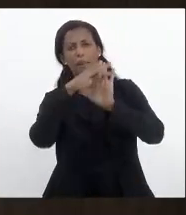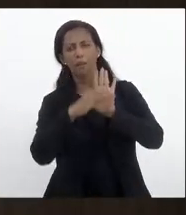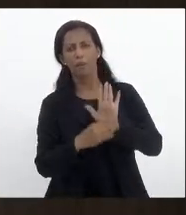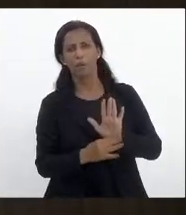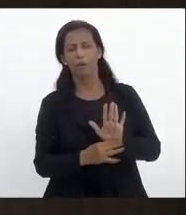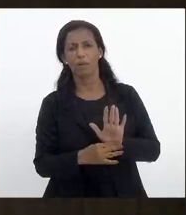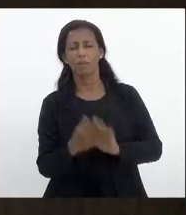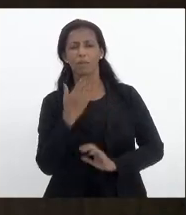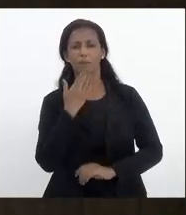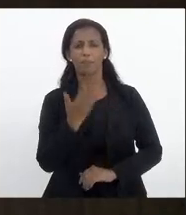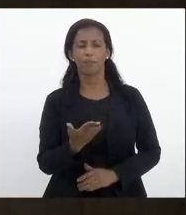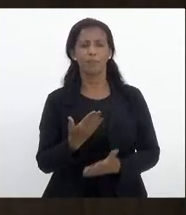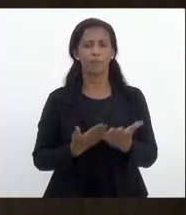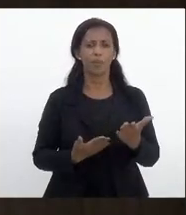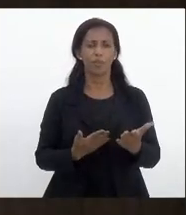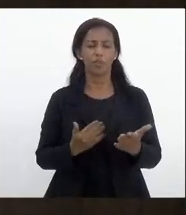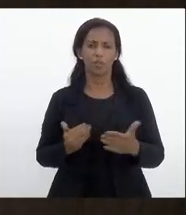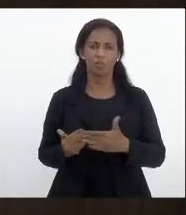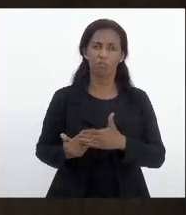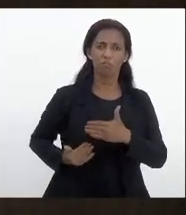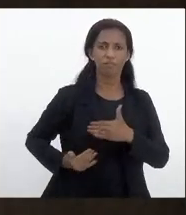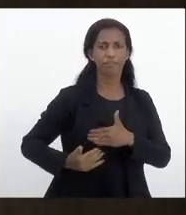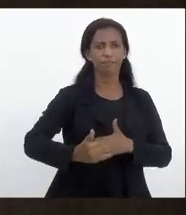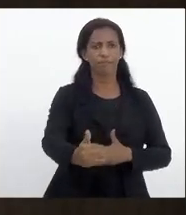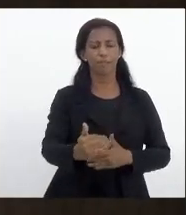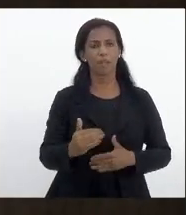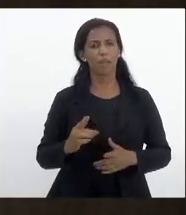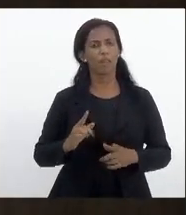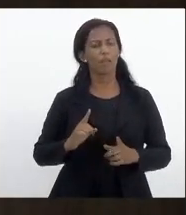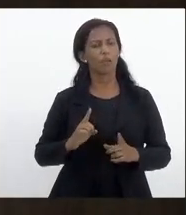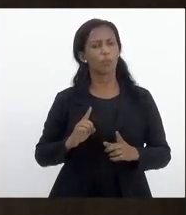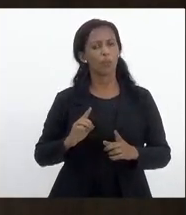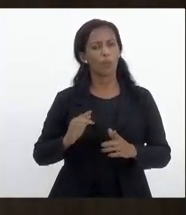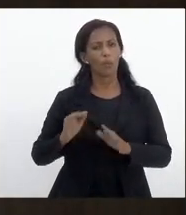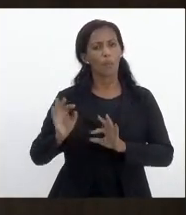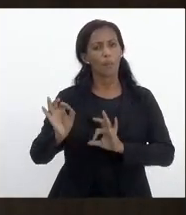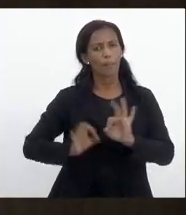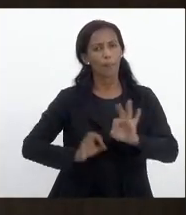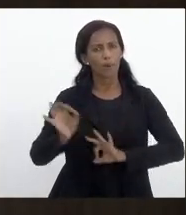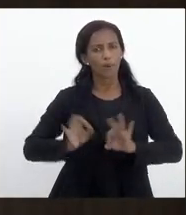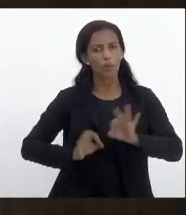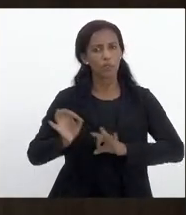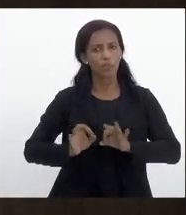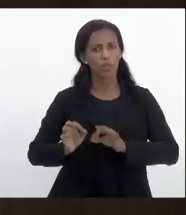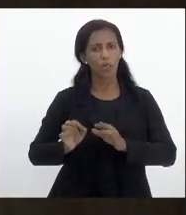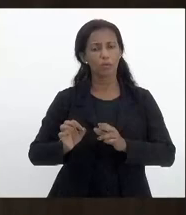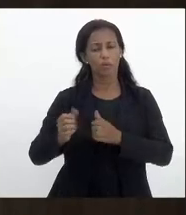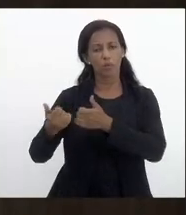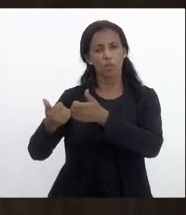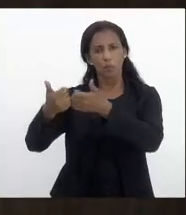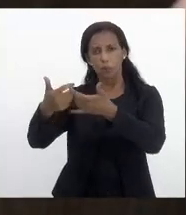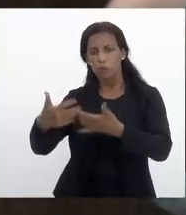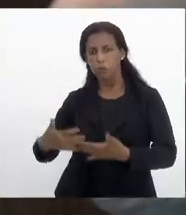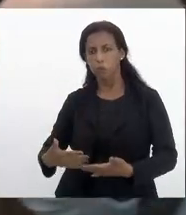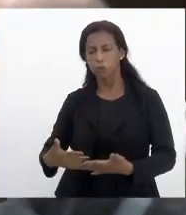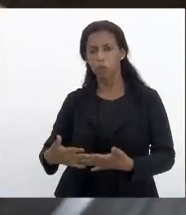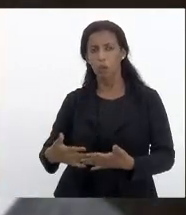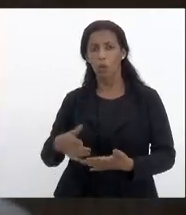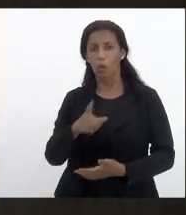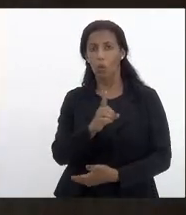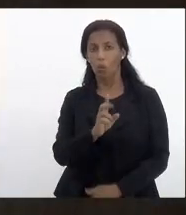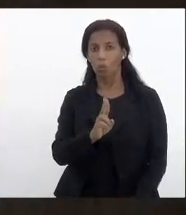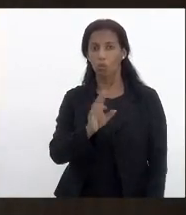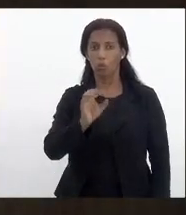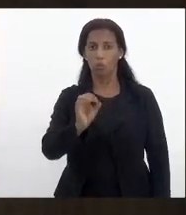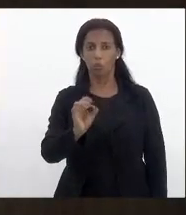para pedir que a gente avance na tramitação do projeto que disciplina os do décimos